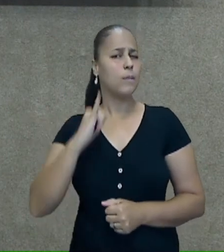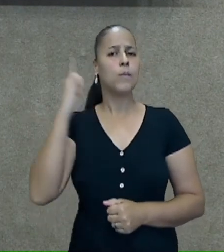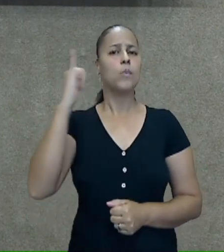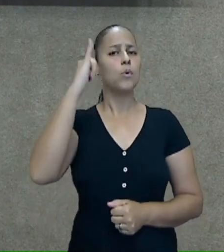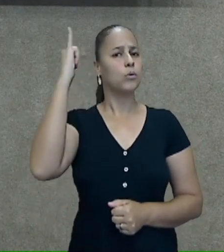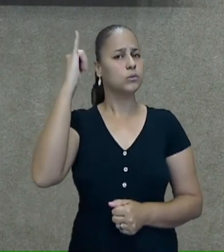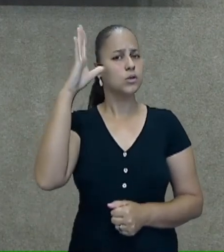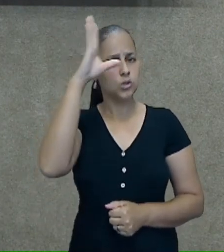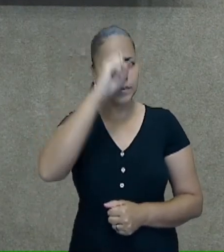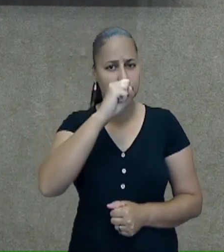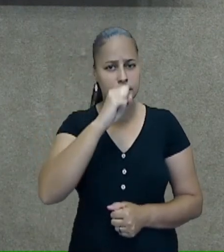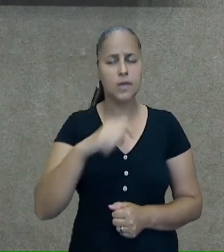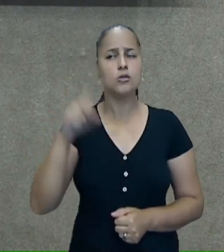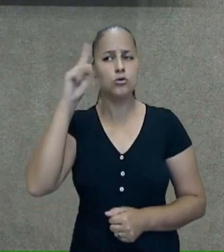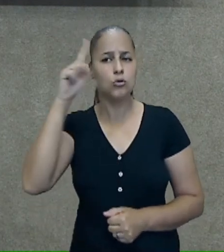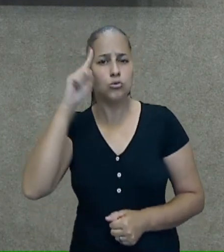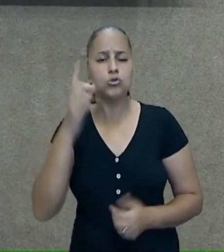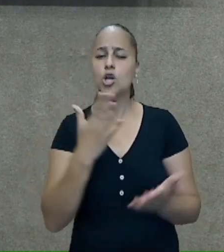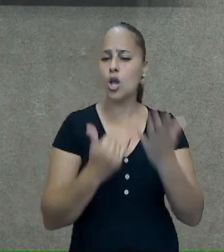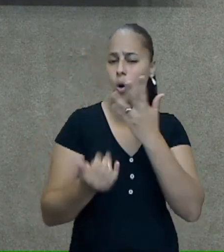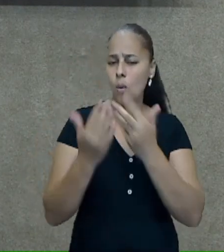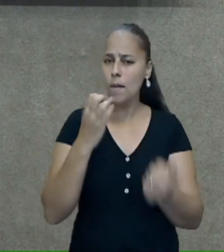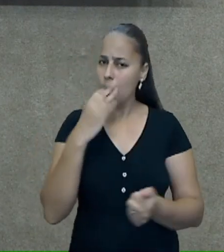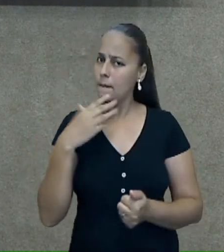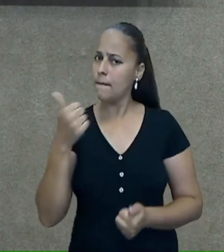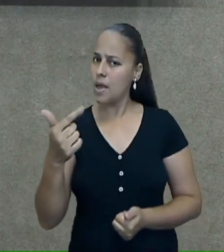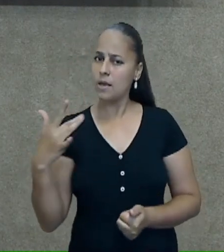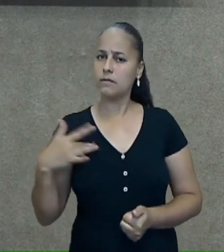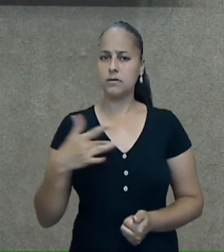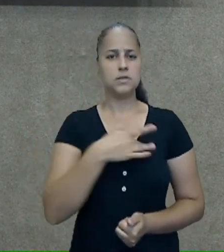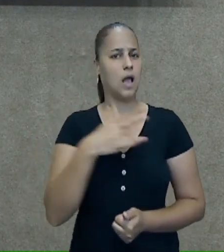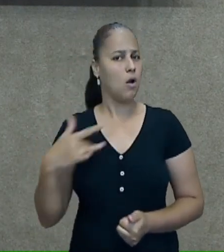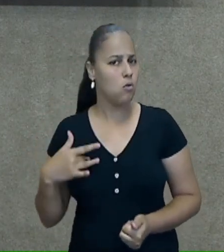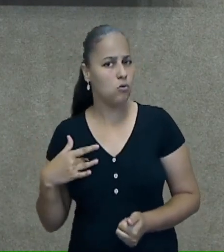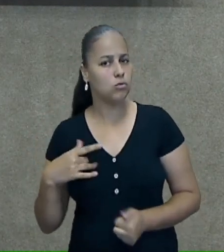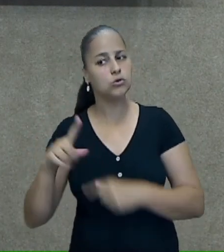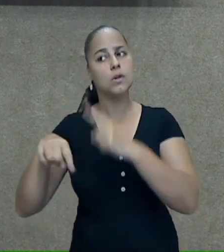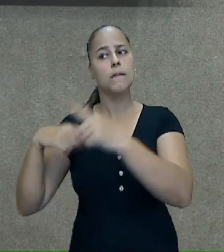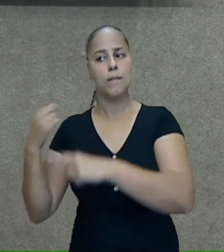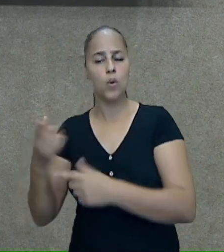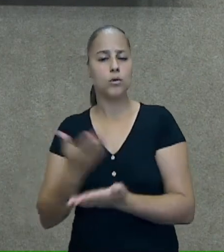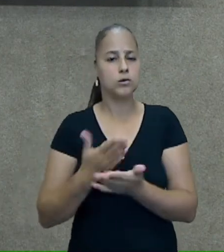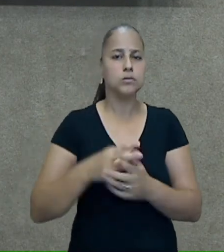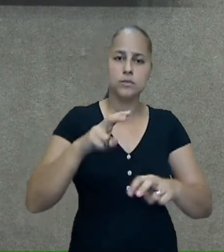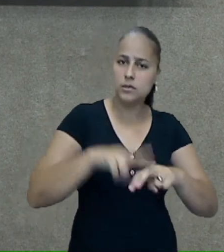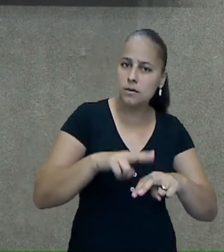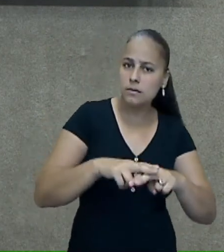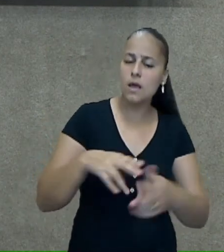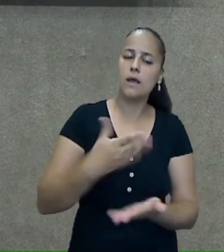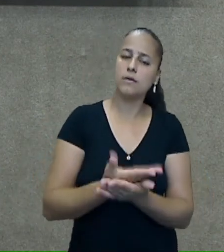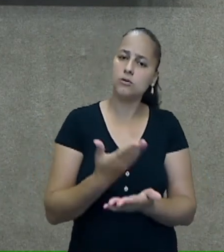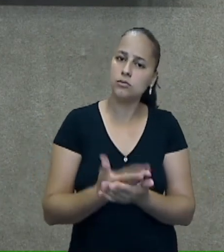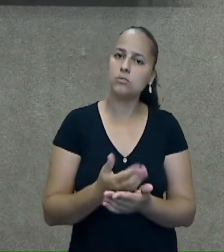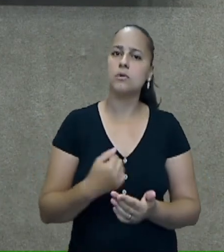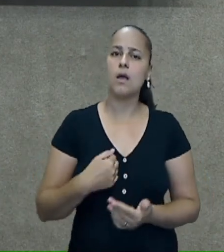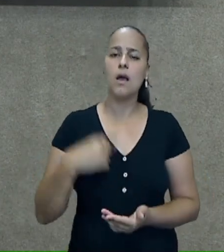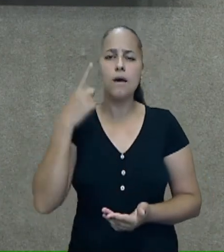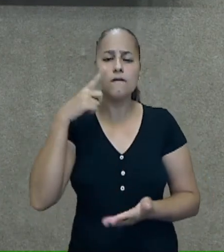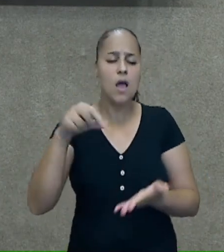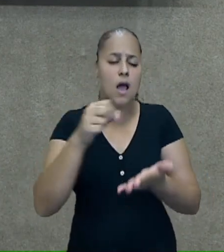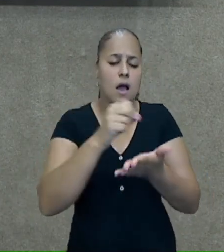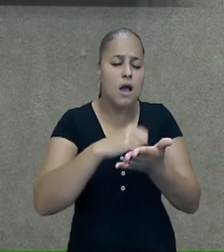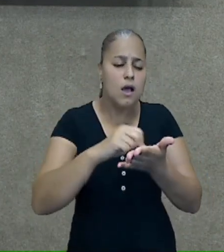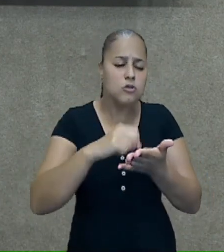ter uma boa alimentação antes de sentar e estudar. Fazer um cronograma de